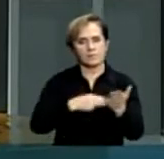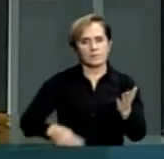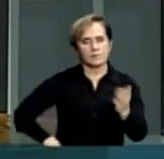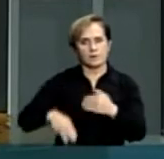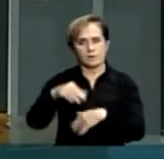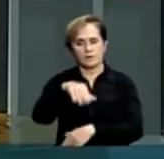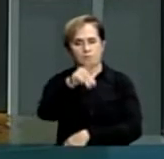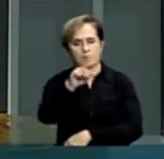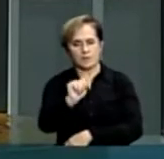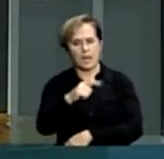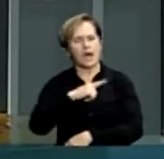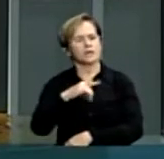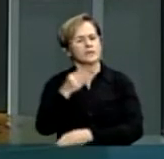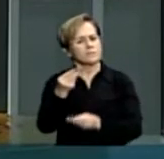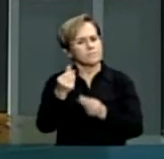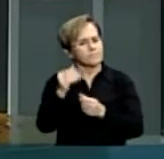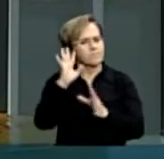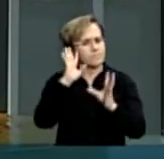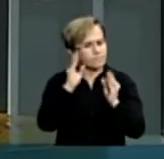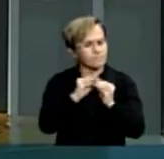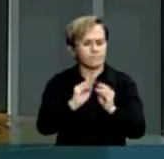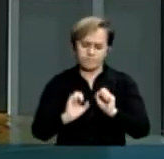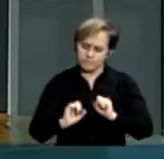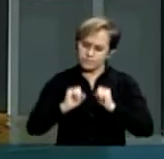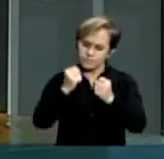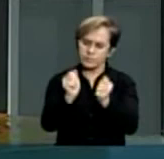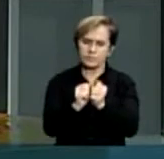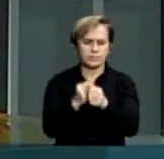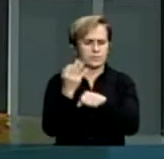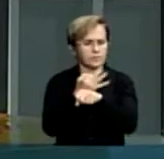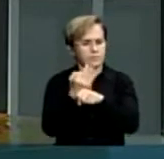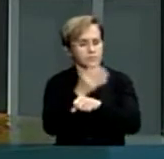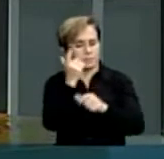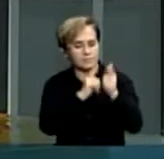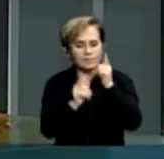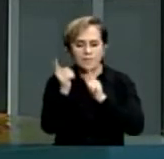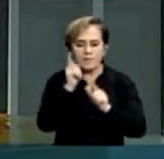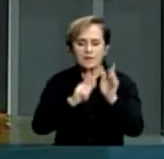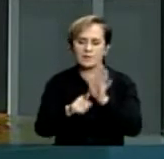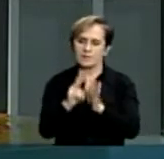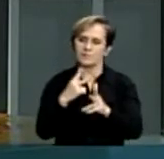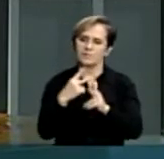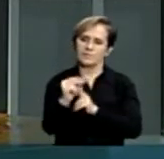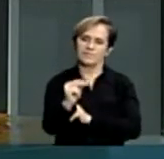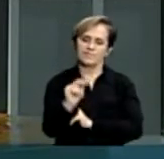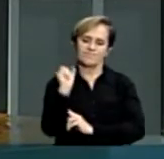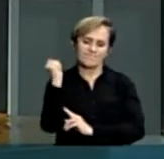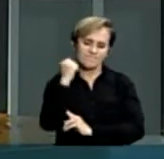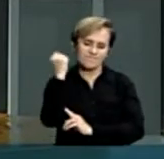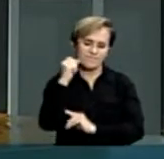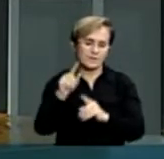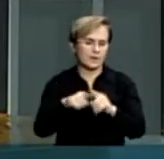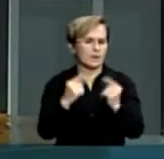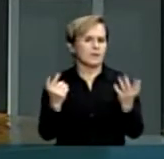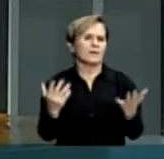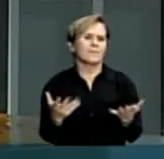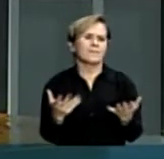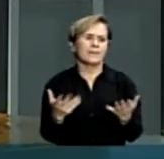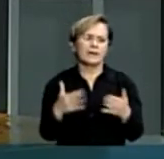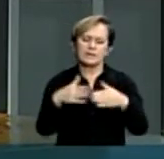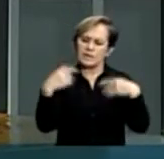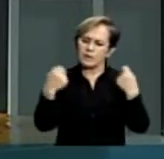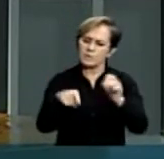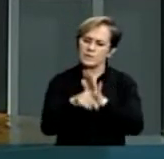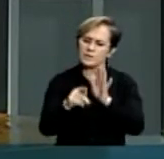MDA, tem sensibilidade, estão fazendo um esforço para que isso possa ser concretizado, mas é uma demanda histórica dos